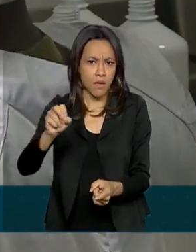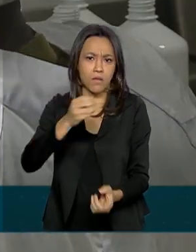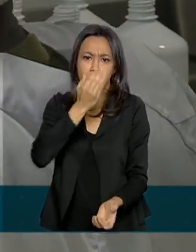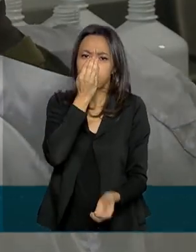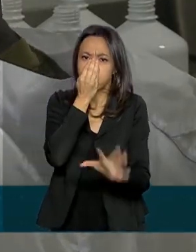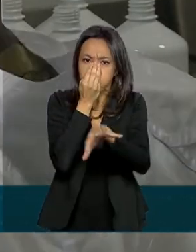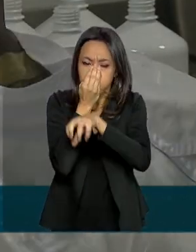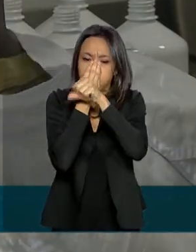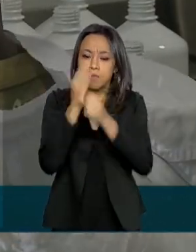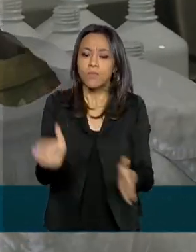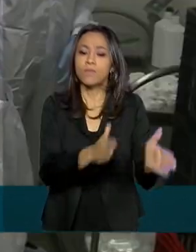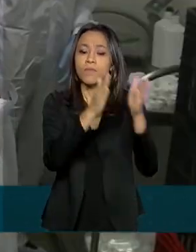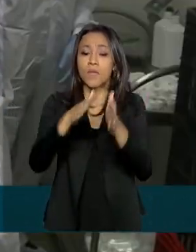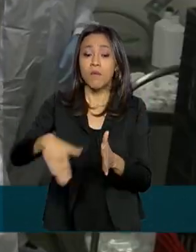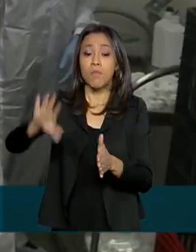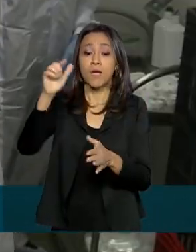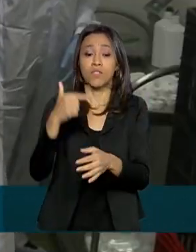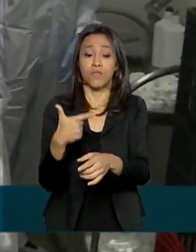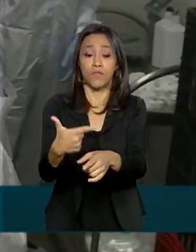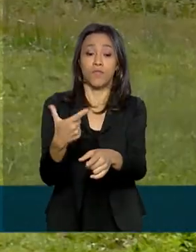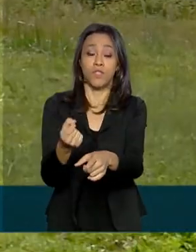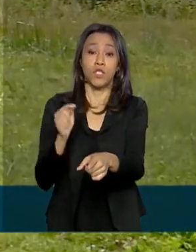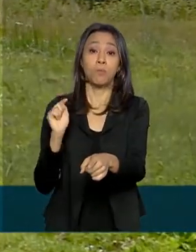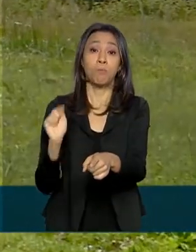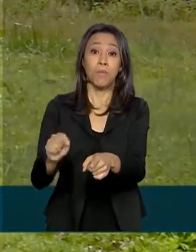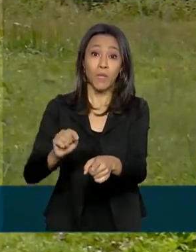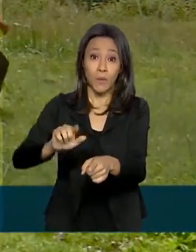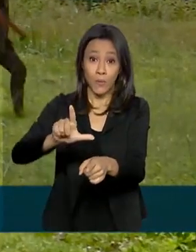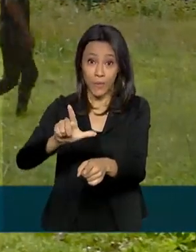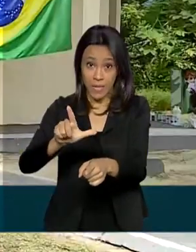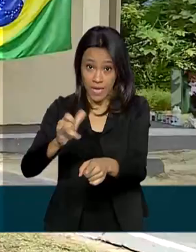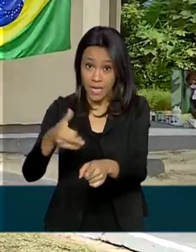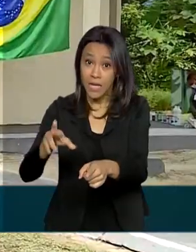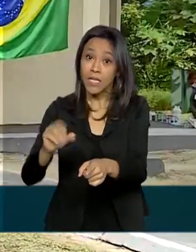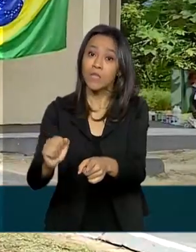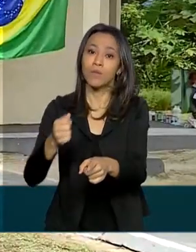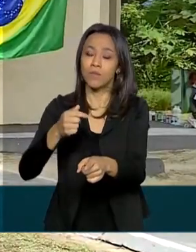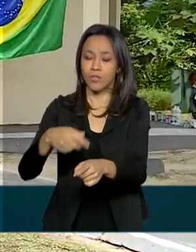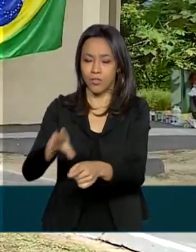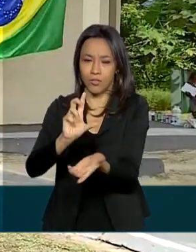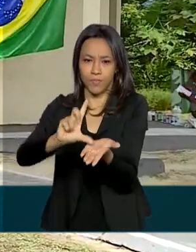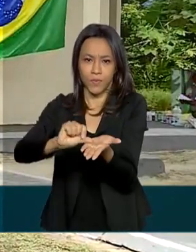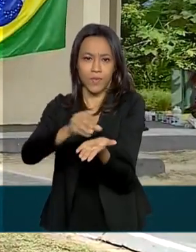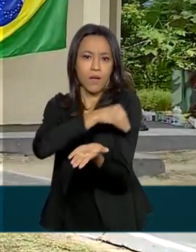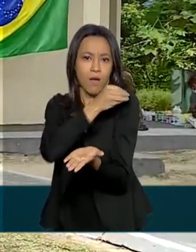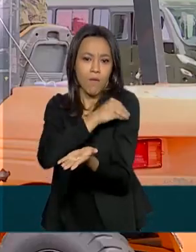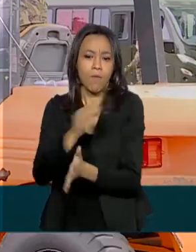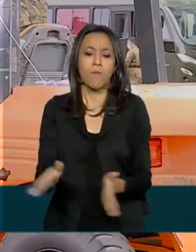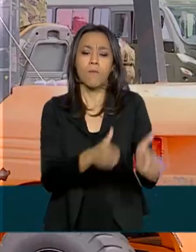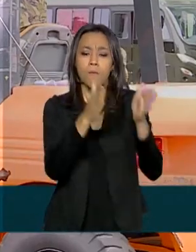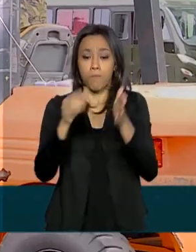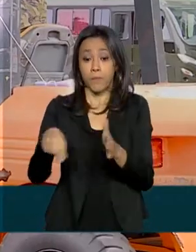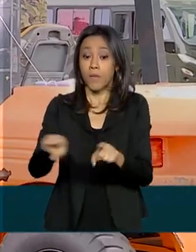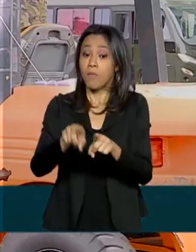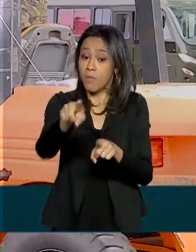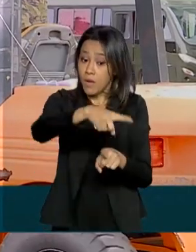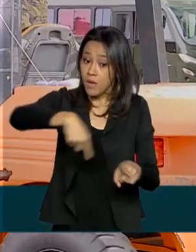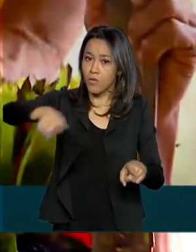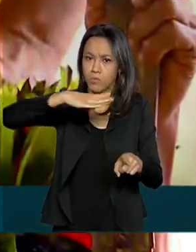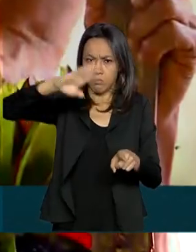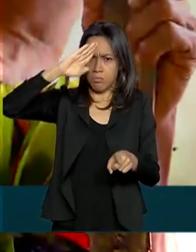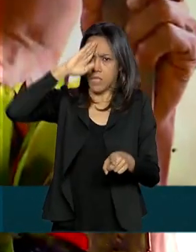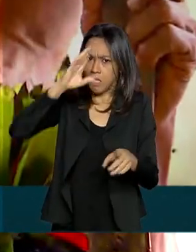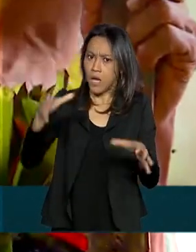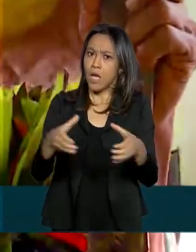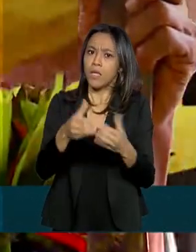mais de 20 mil litros de álcool gel. As Forças Armadas também têm ajudado a garantir o abastecimento